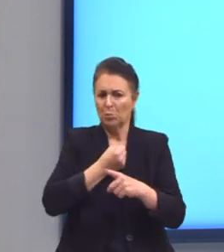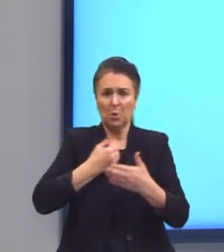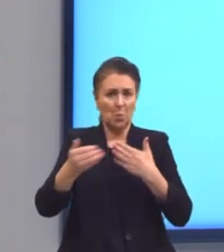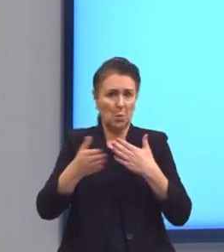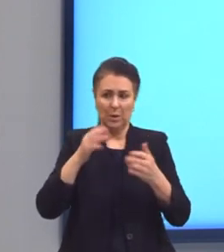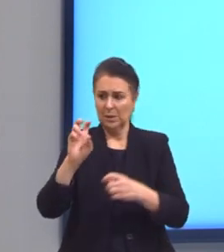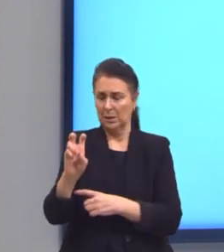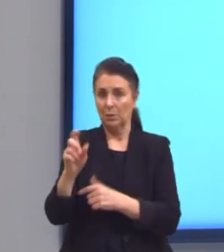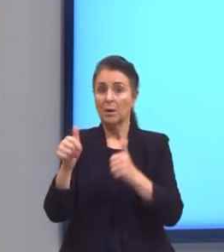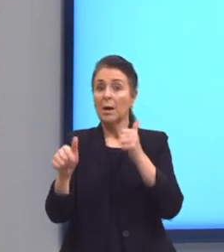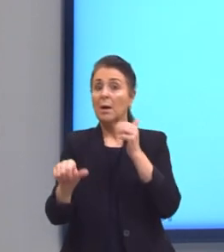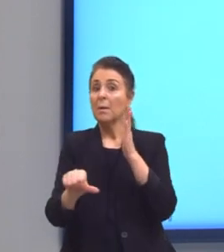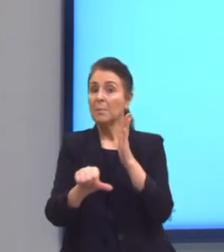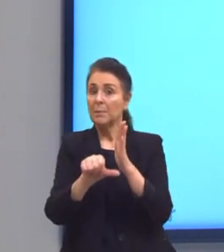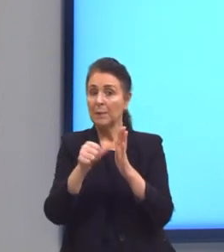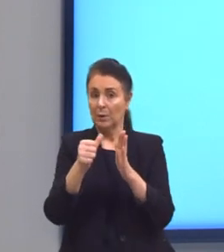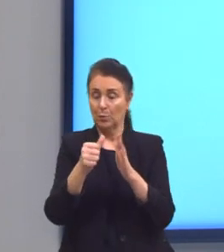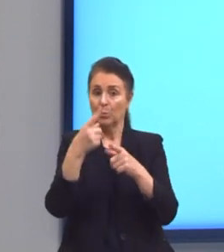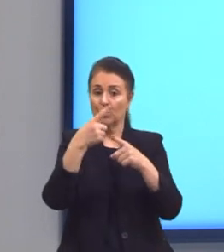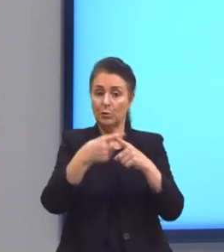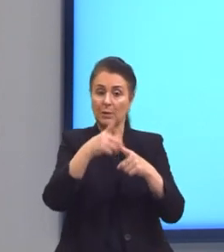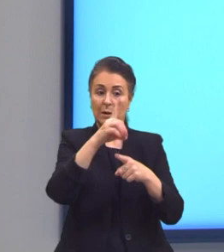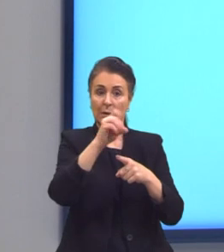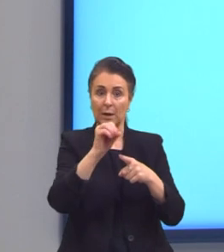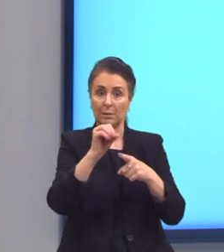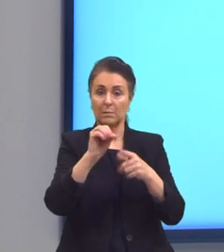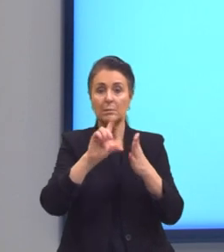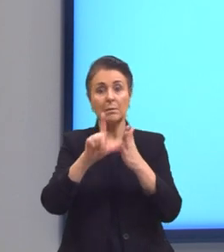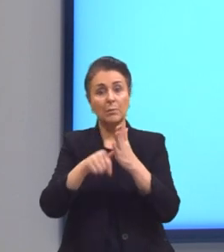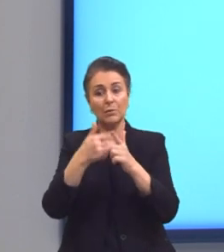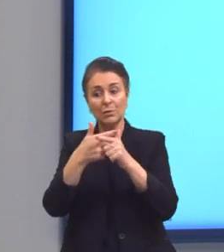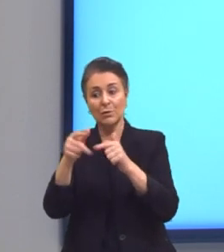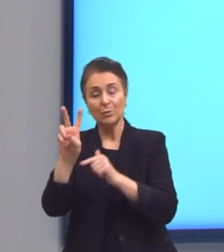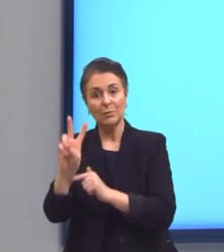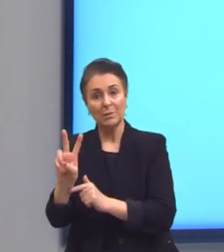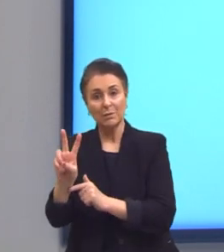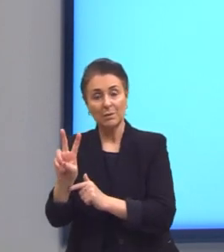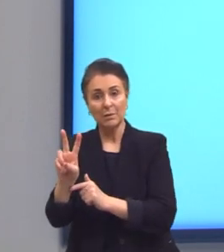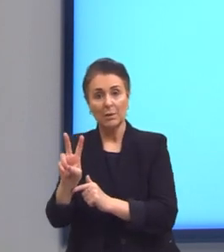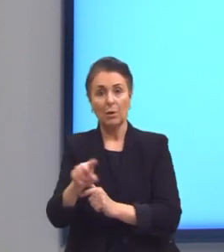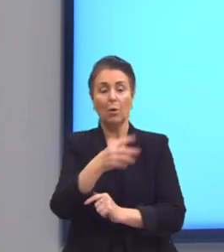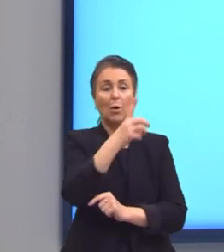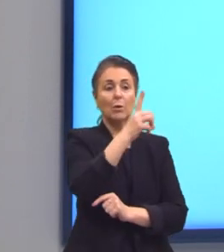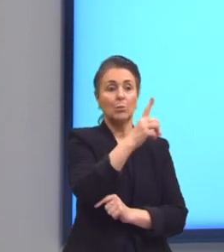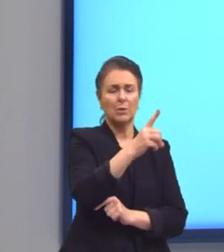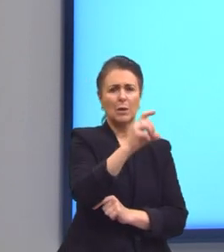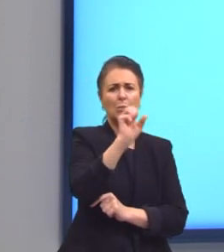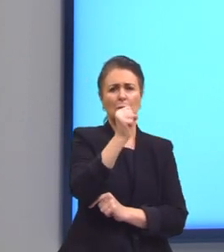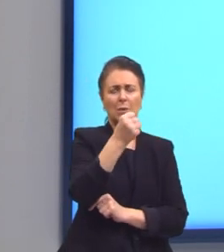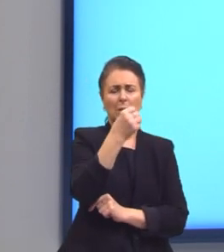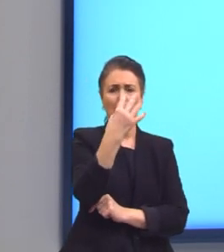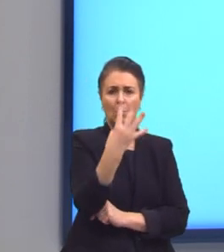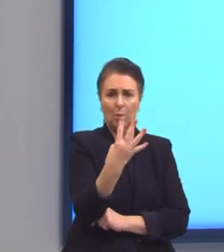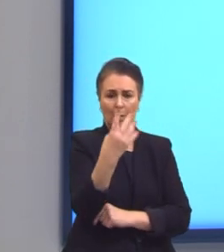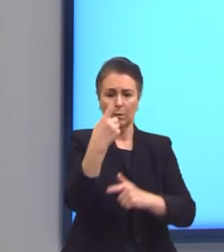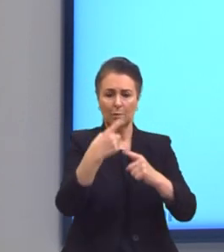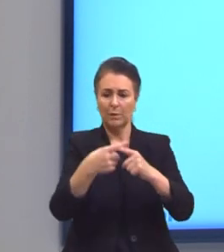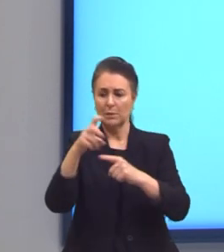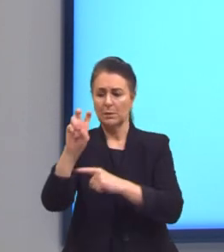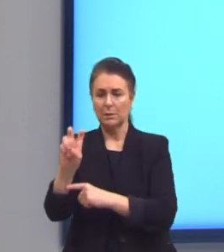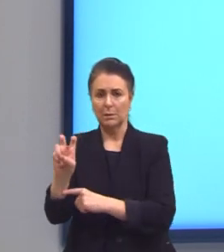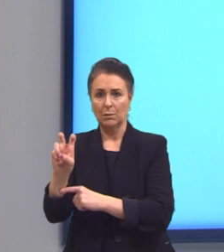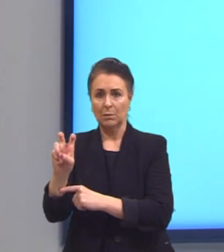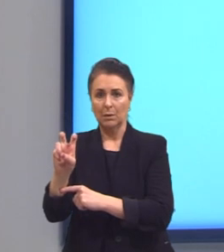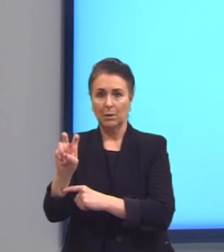primeiro, eu multiplico por 10 e depois divido por 2. Aqui eu tinha 284 vezes 5.